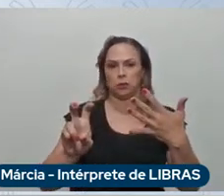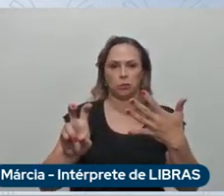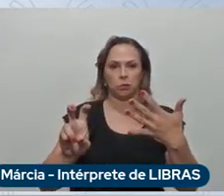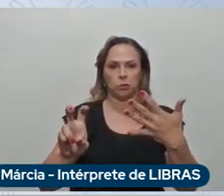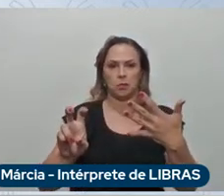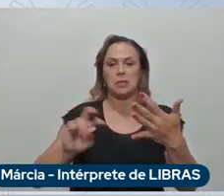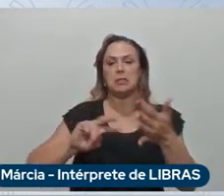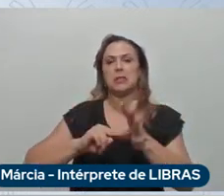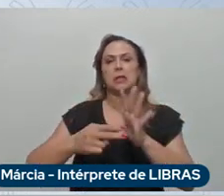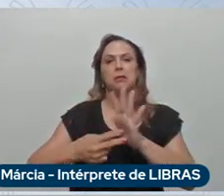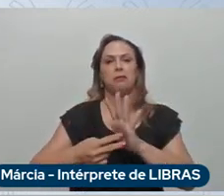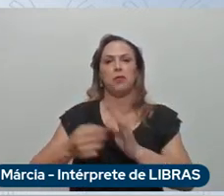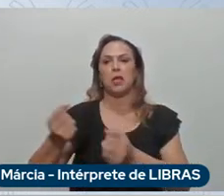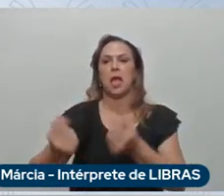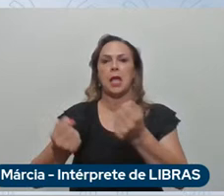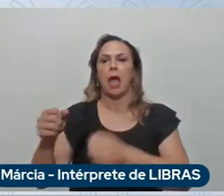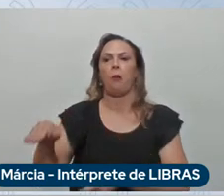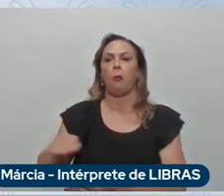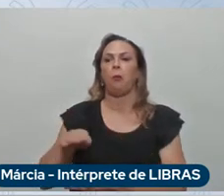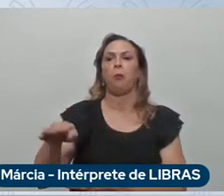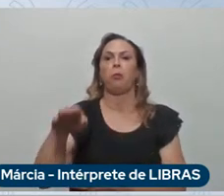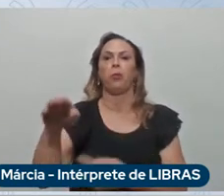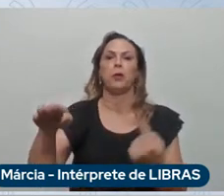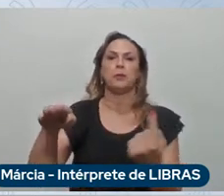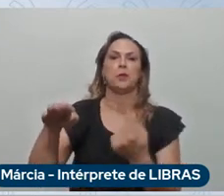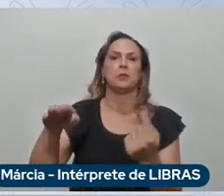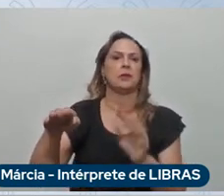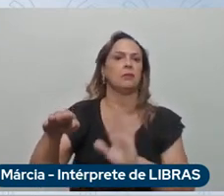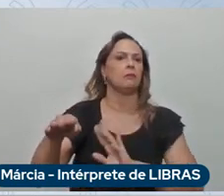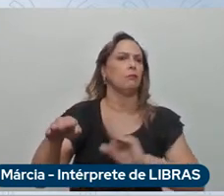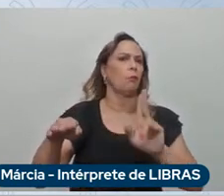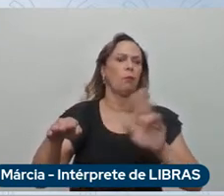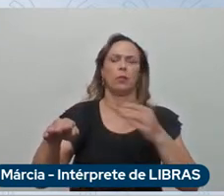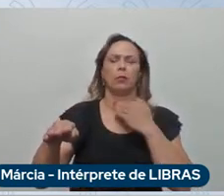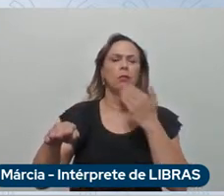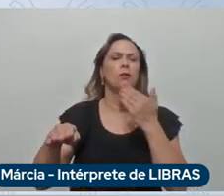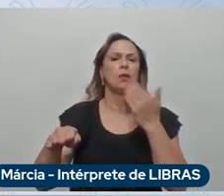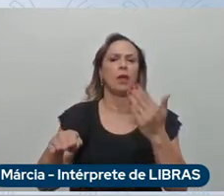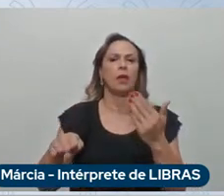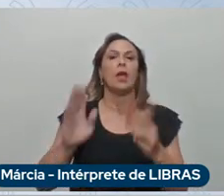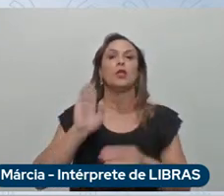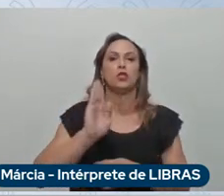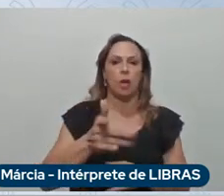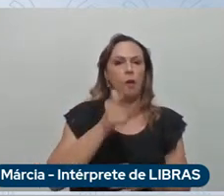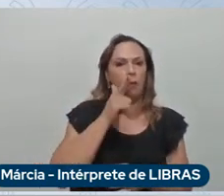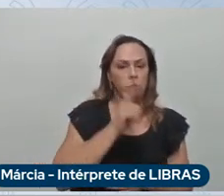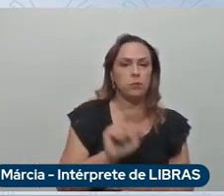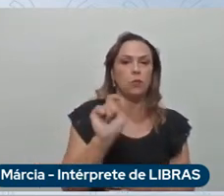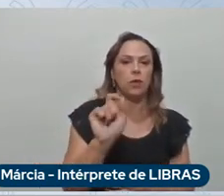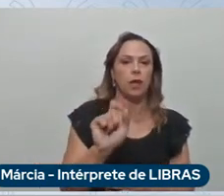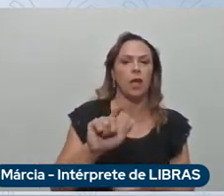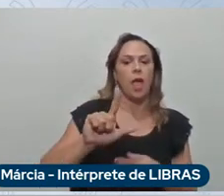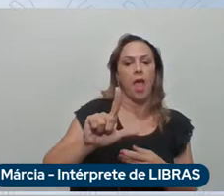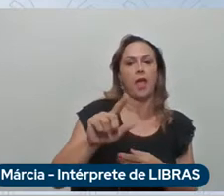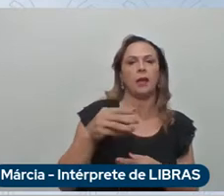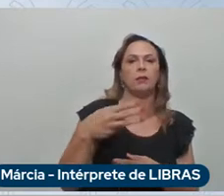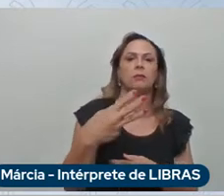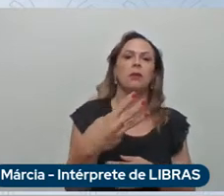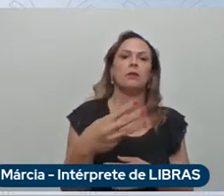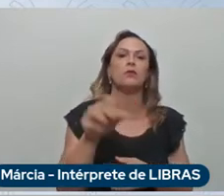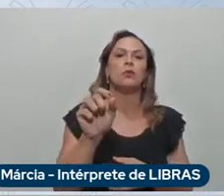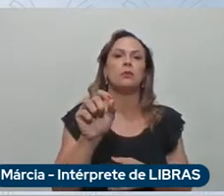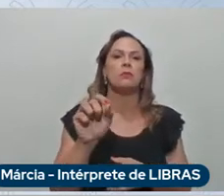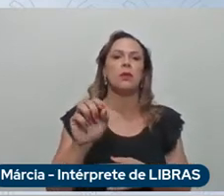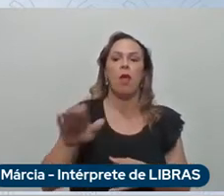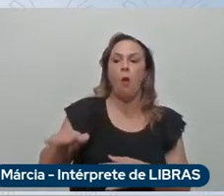chegam a autonomia de tipo L3 L3 é aquela autonomia quando o carro decide acelerar frear e